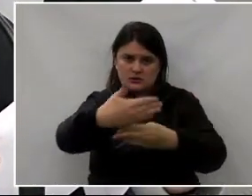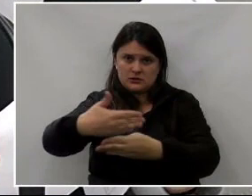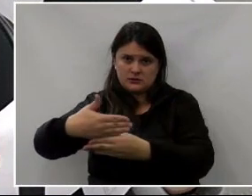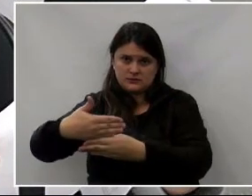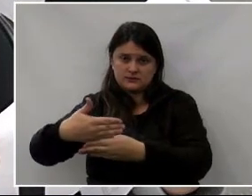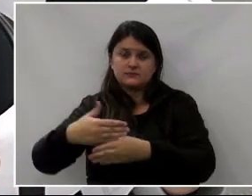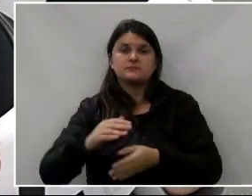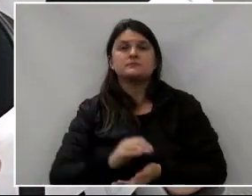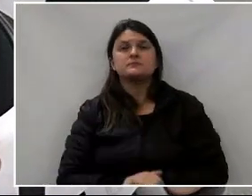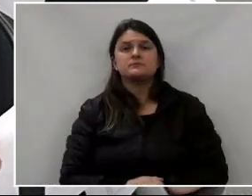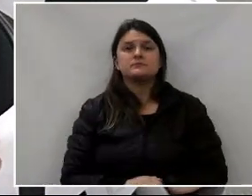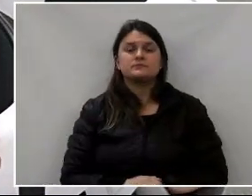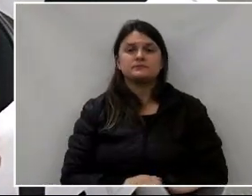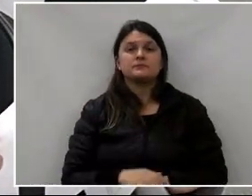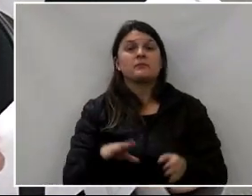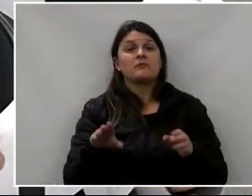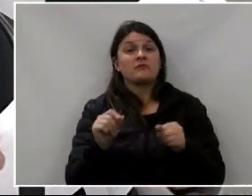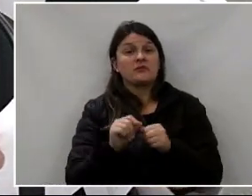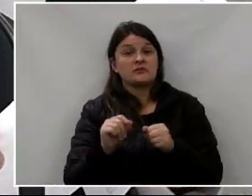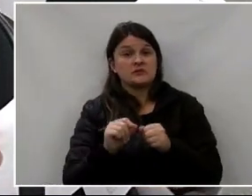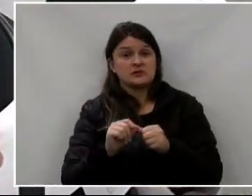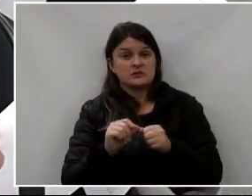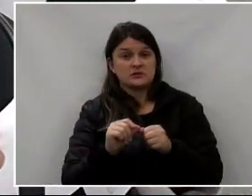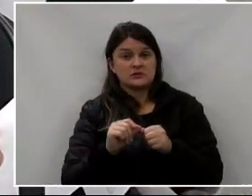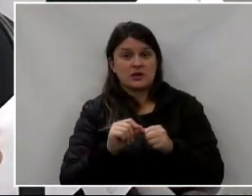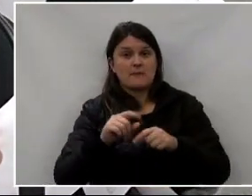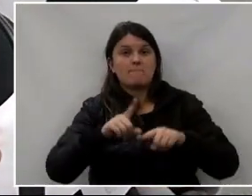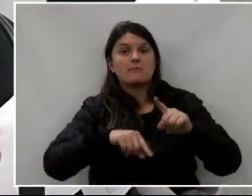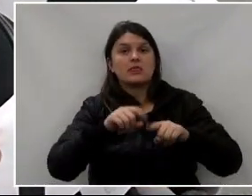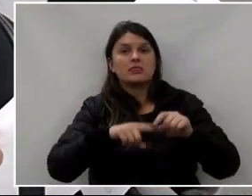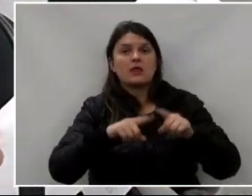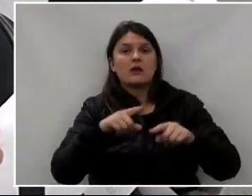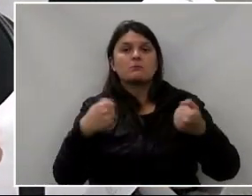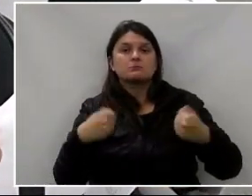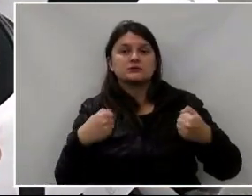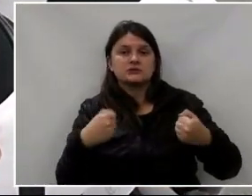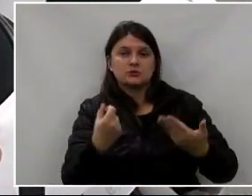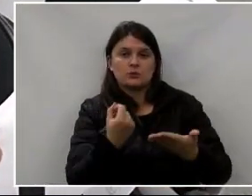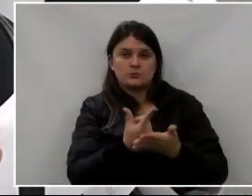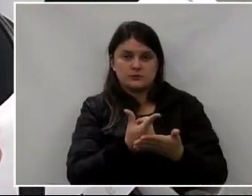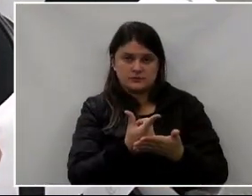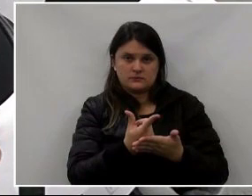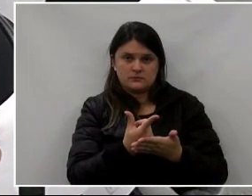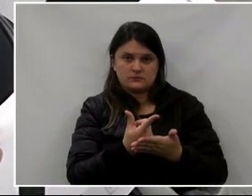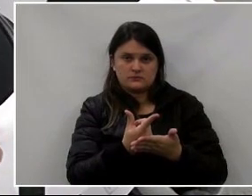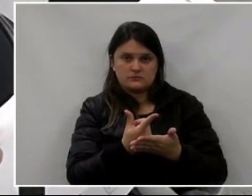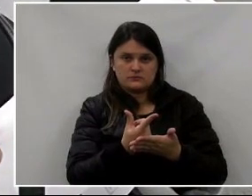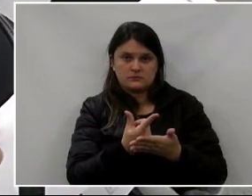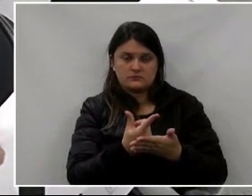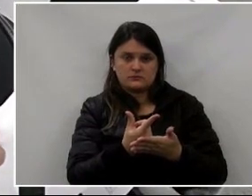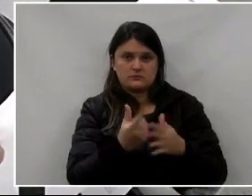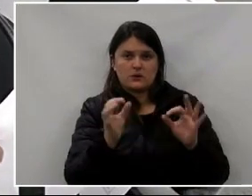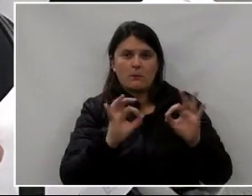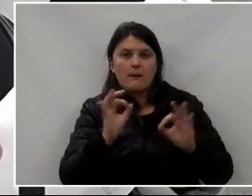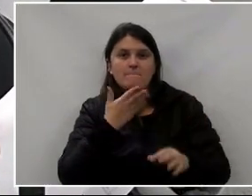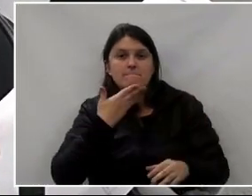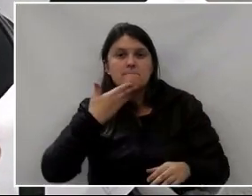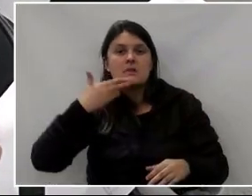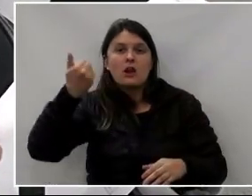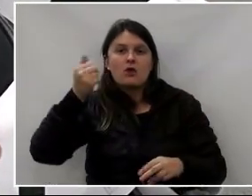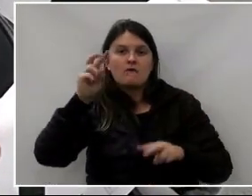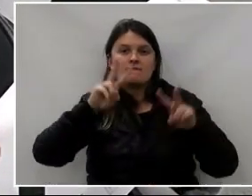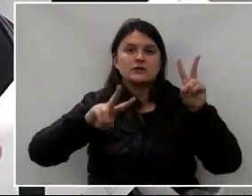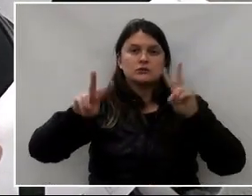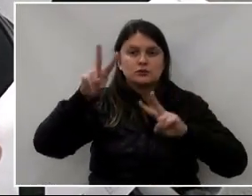estão fazendo já a quantificação de material necessário para que lá possa ser dada uma melhorada naquele